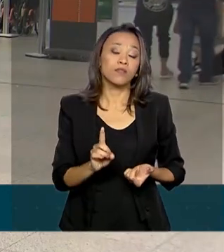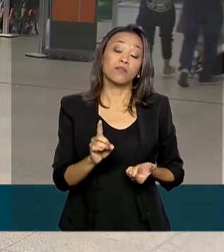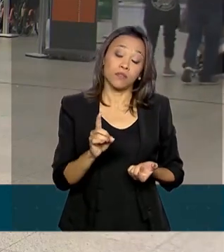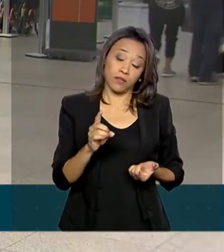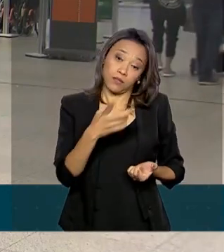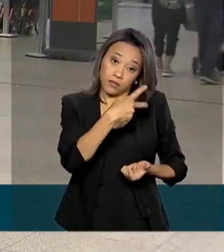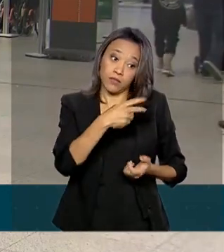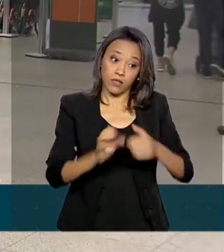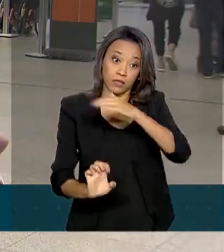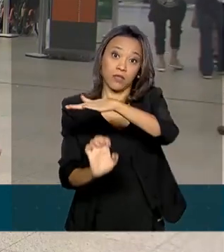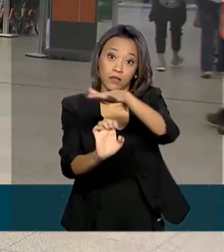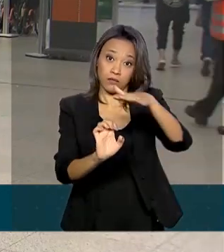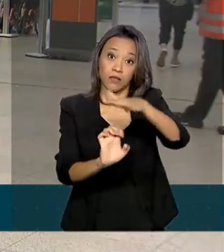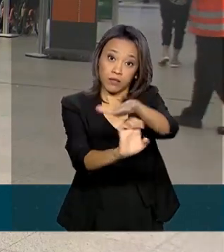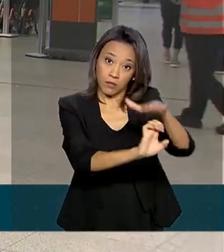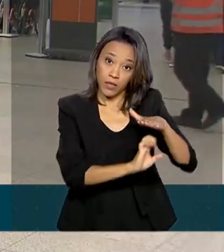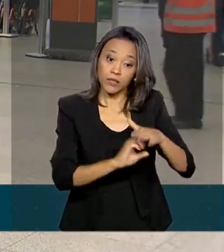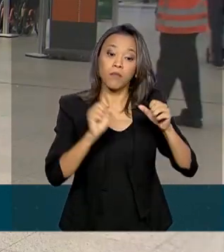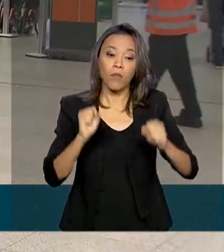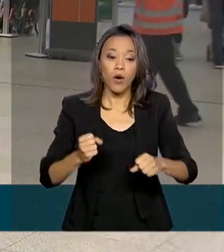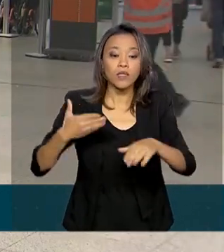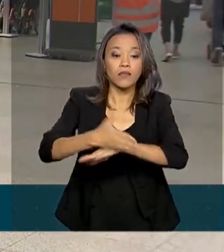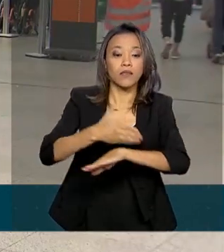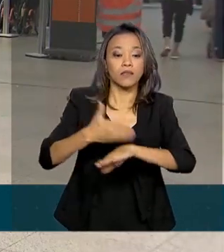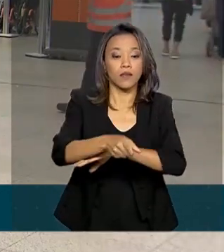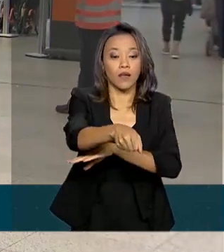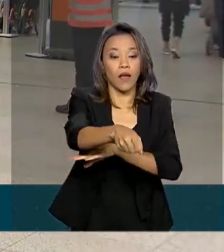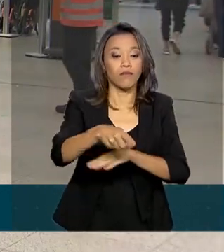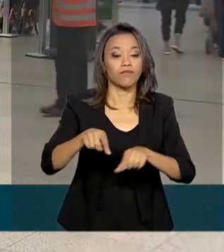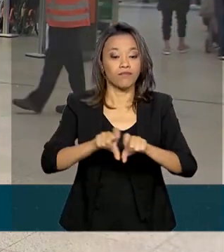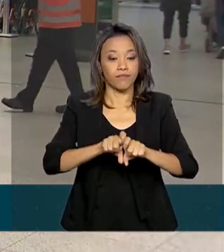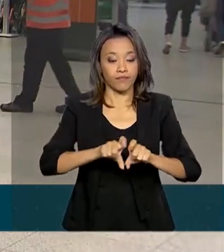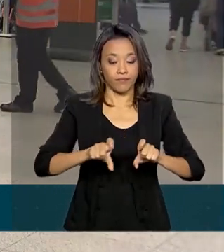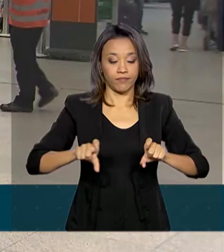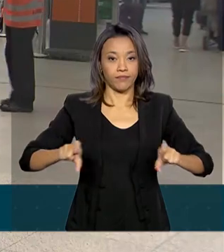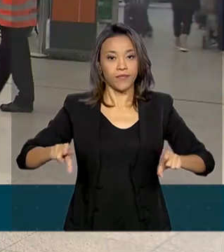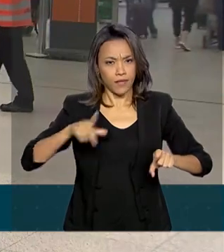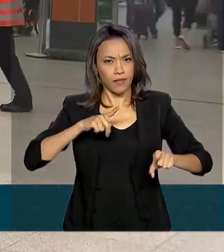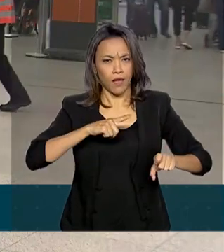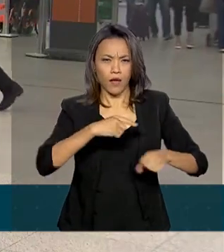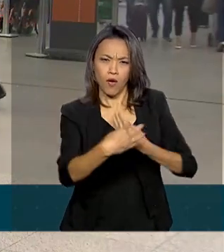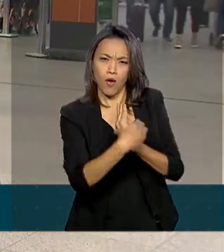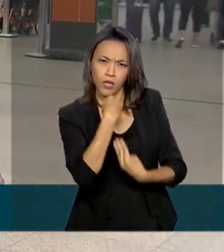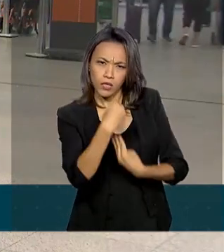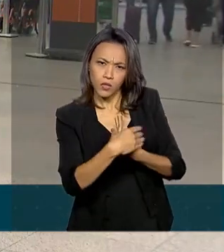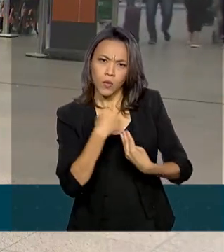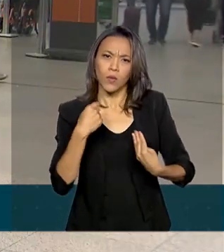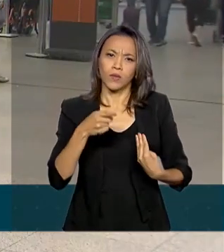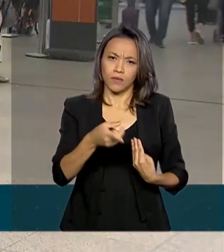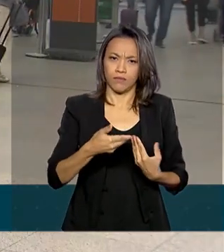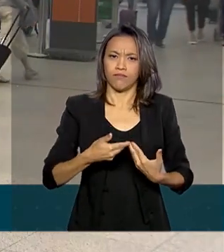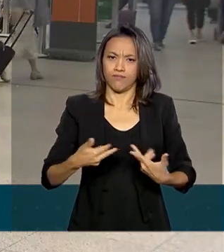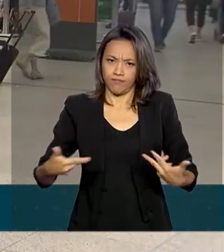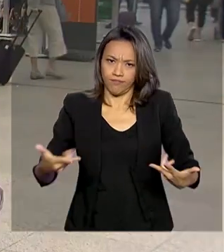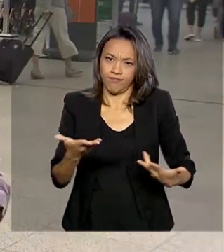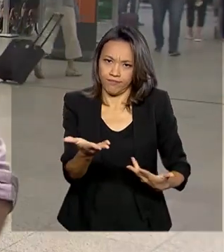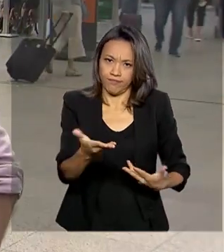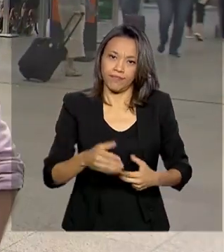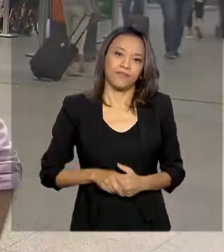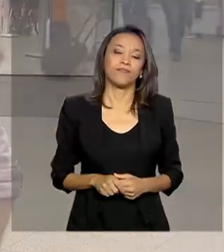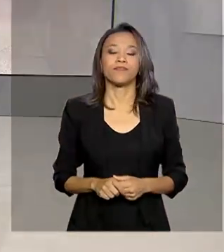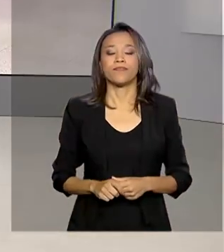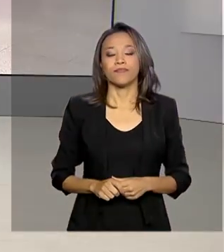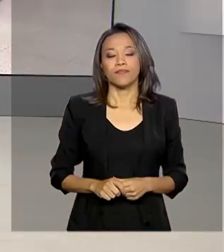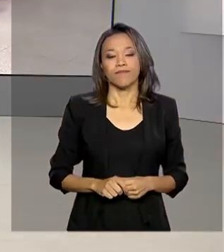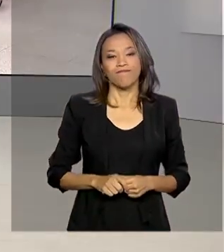companhias aéreas, é possível acessar o Guia do Passageiro no endereço infraero.gov.br. Renata.